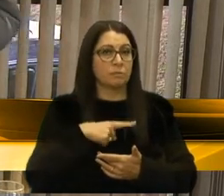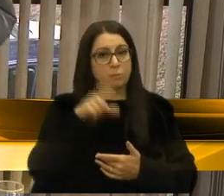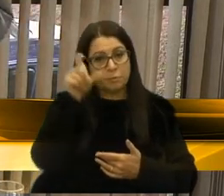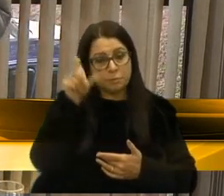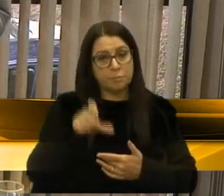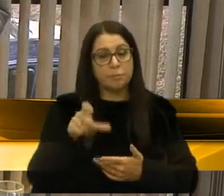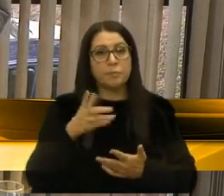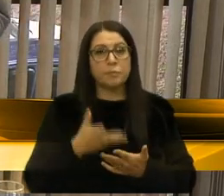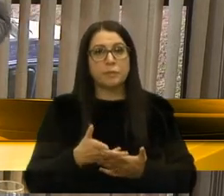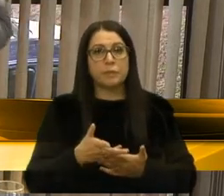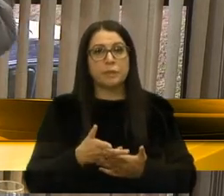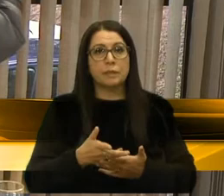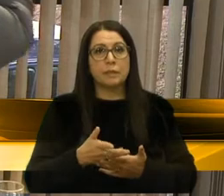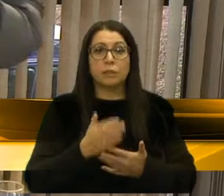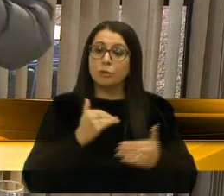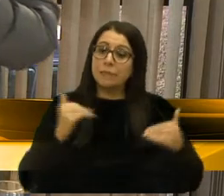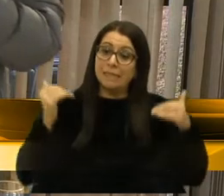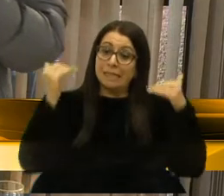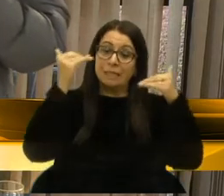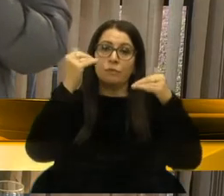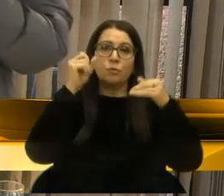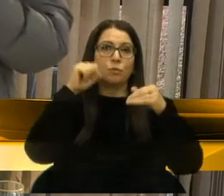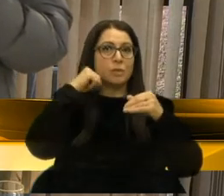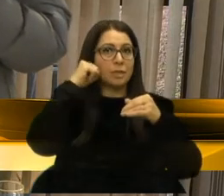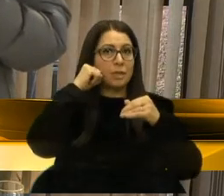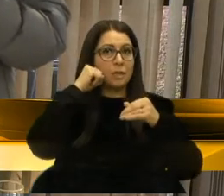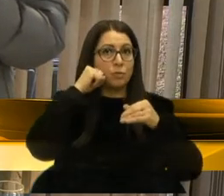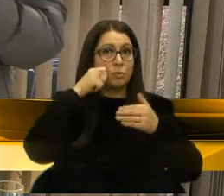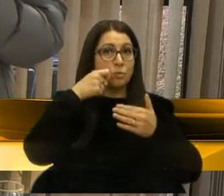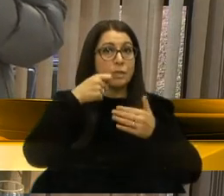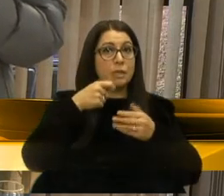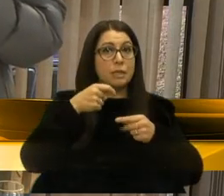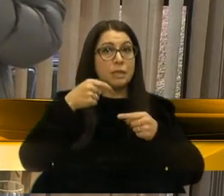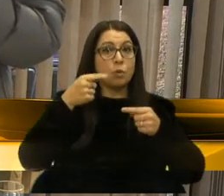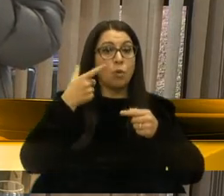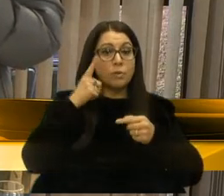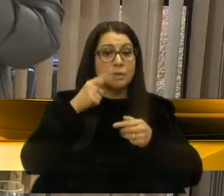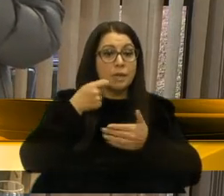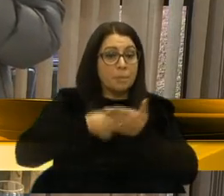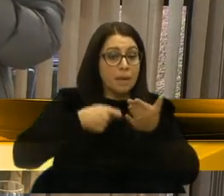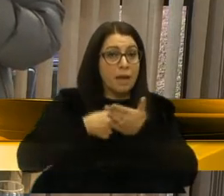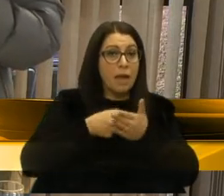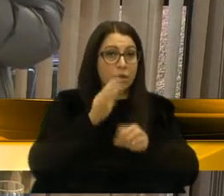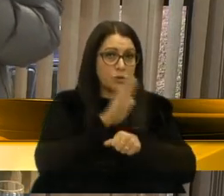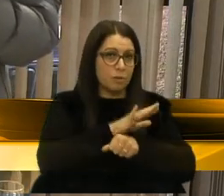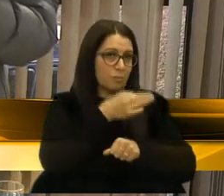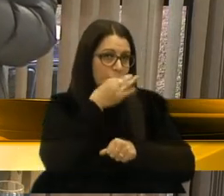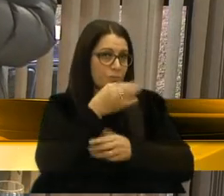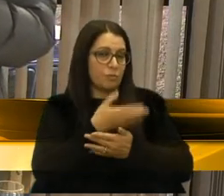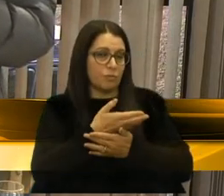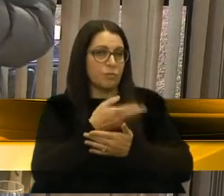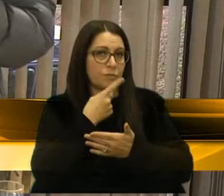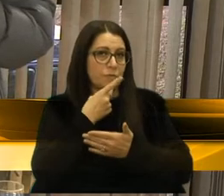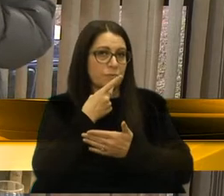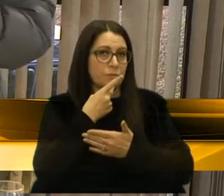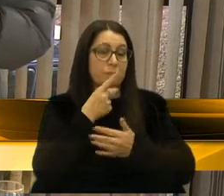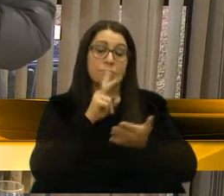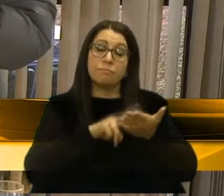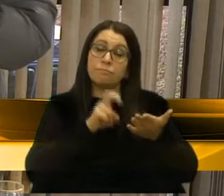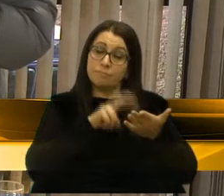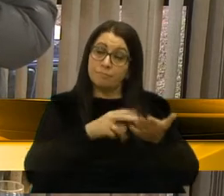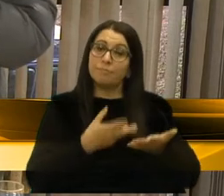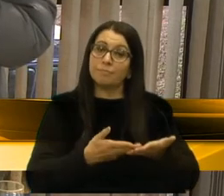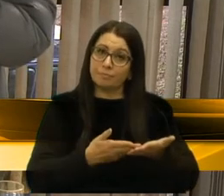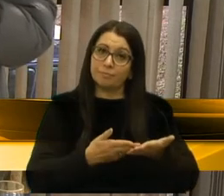nesse nível do Senado, que briga por Caxias do Sul. Então, falo isso com muita alegria,